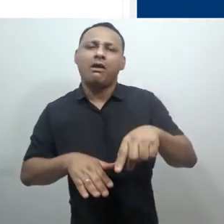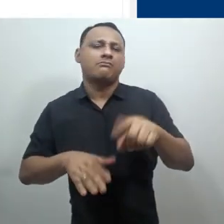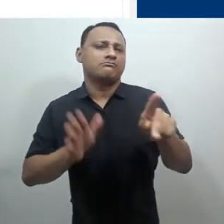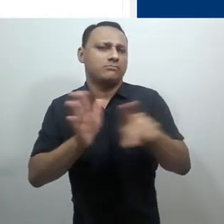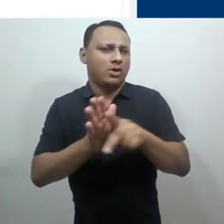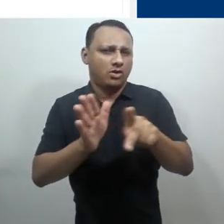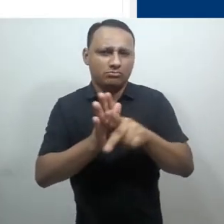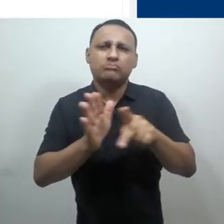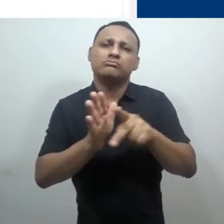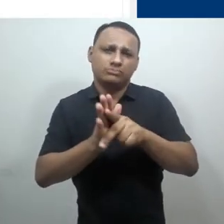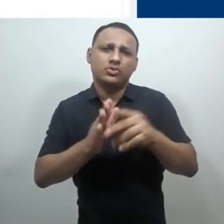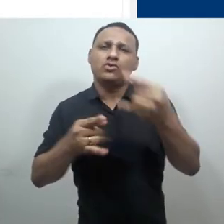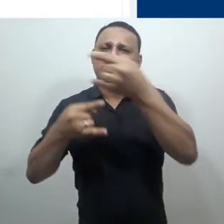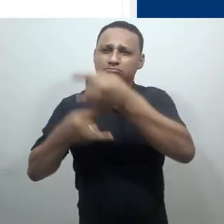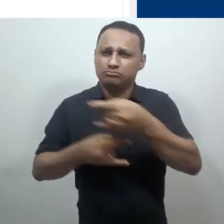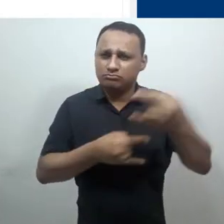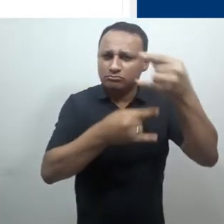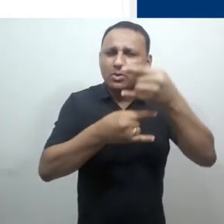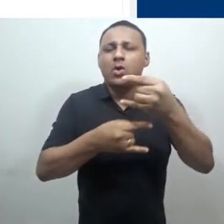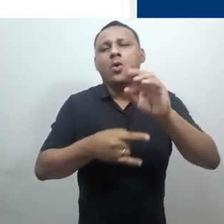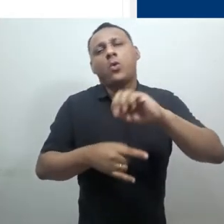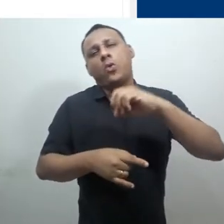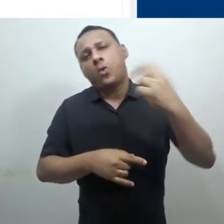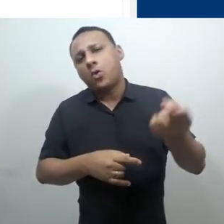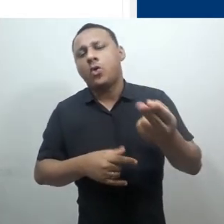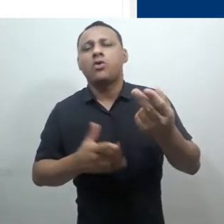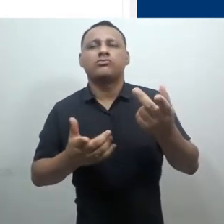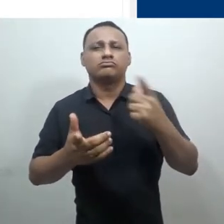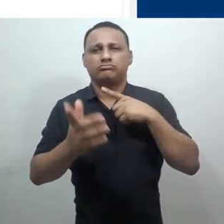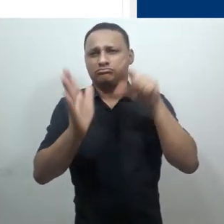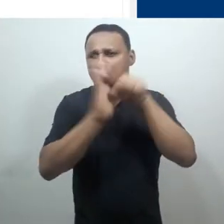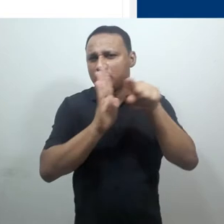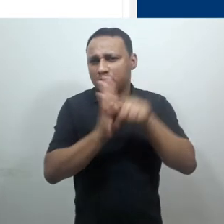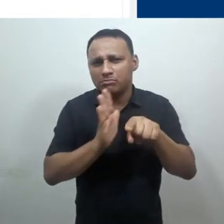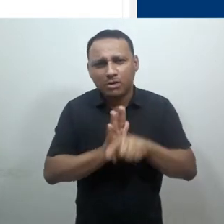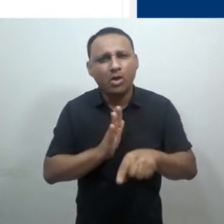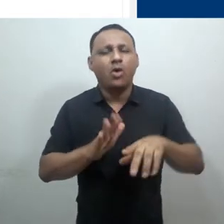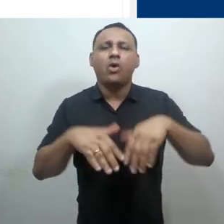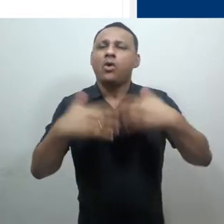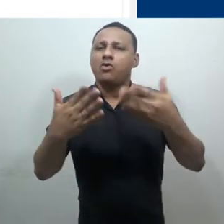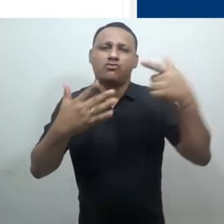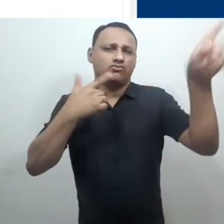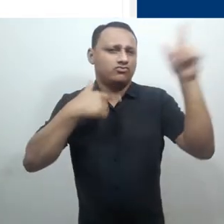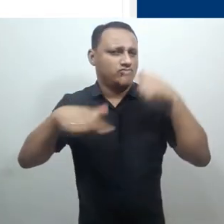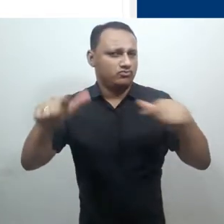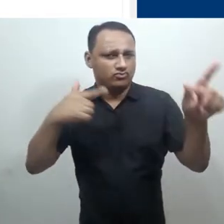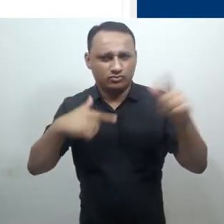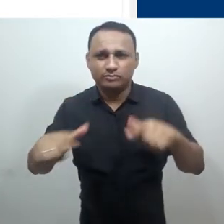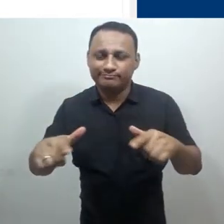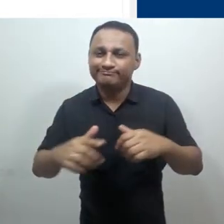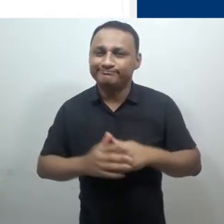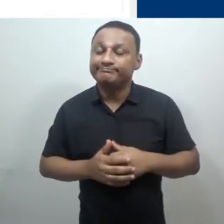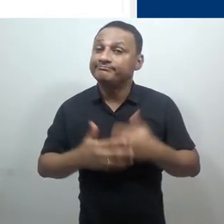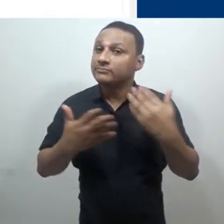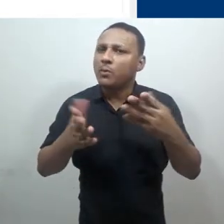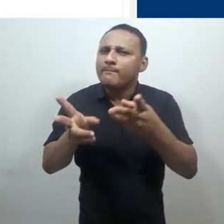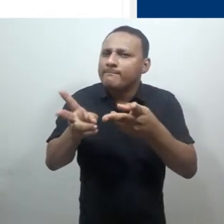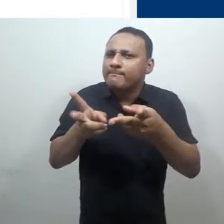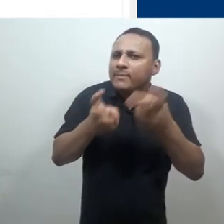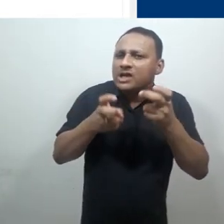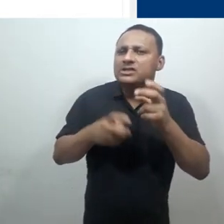podcasts ou recursos de sites externos. Bom, reconhecemos o recurso do tipo URL por seu ícone